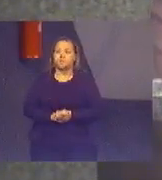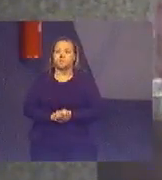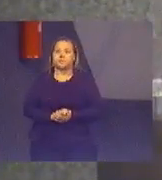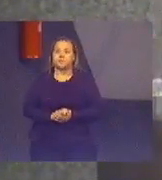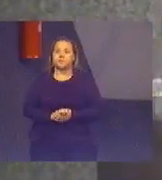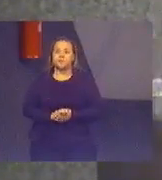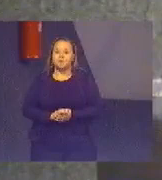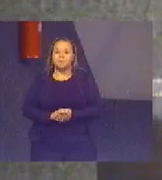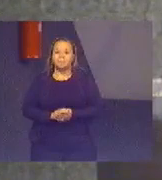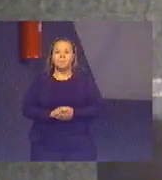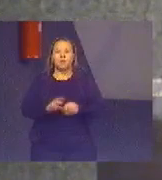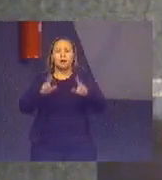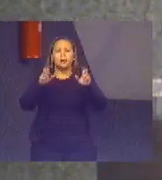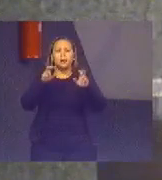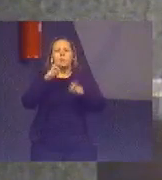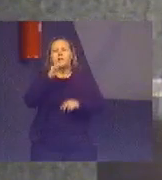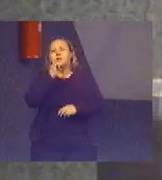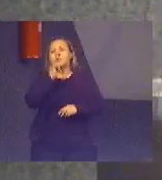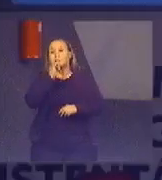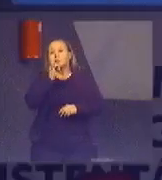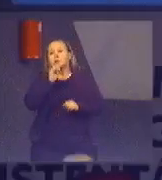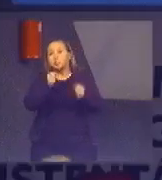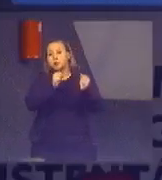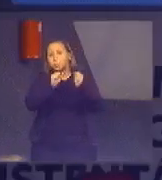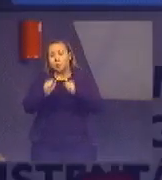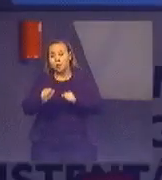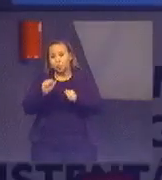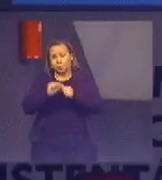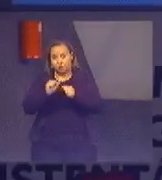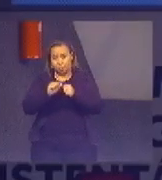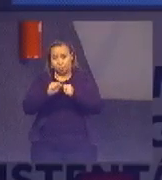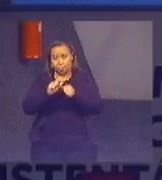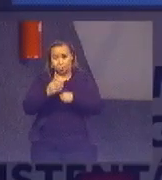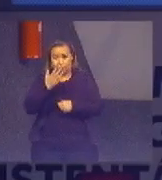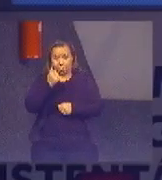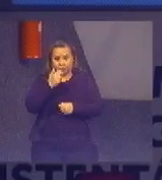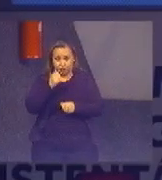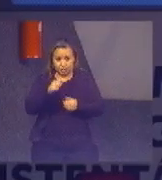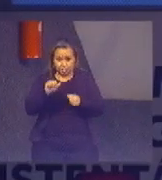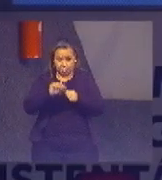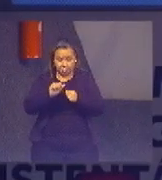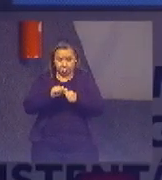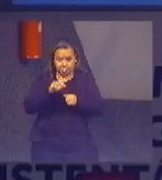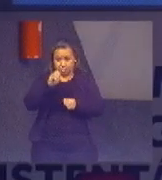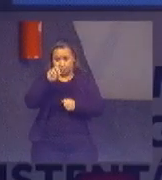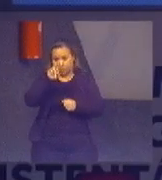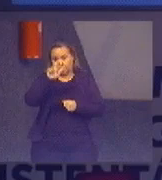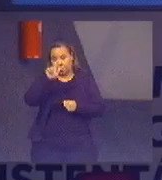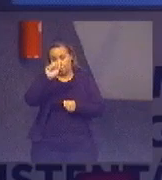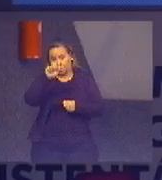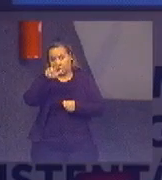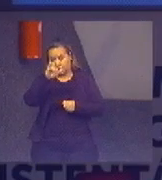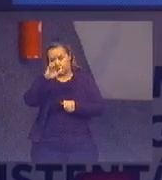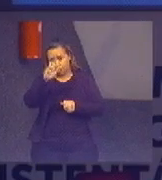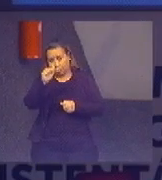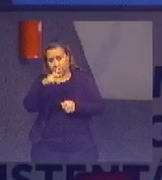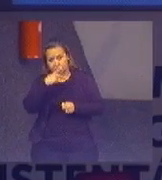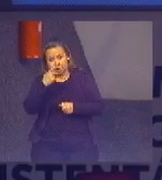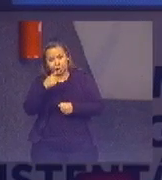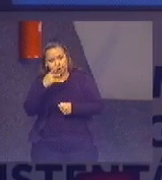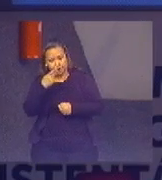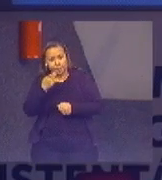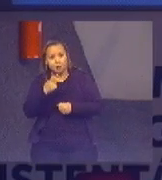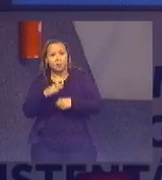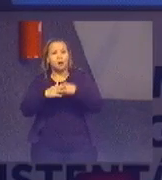A título de exemplo, posso trazer a produção orgânica, alguns temas que são afetos a ela, que são ações para